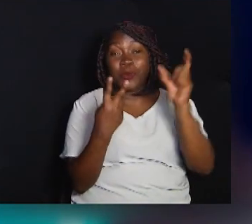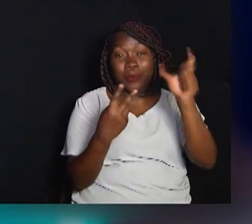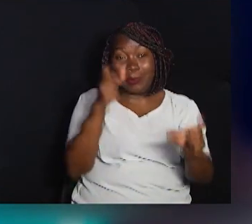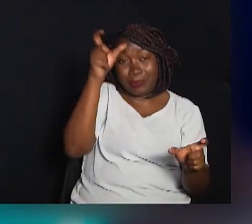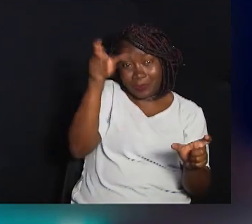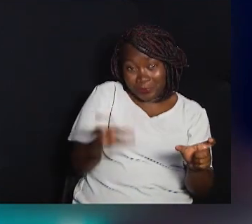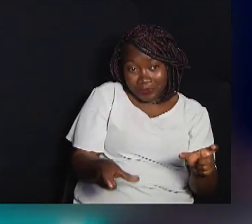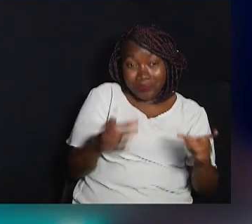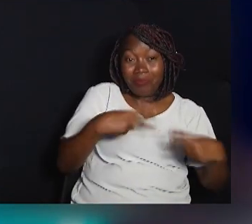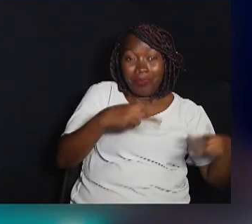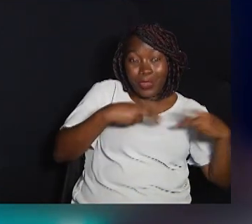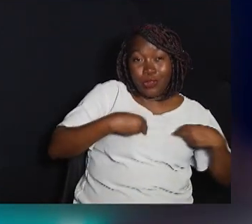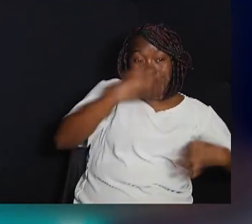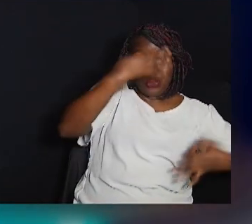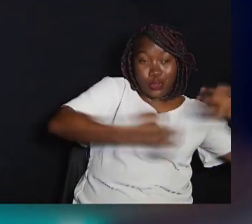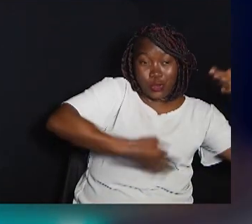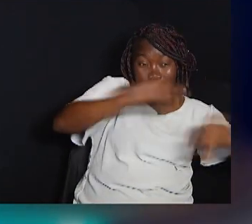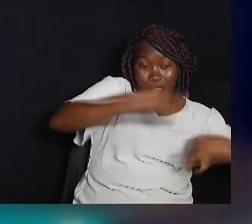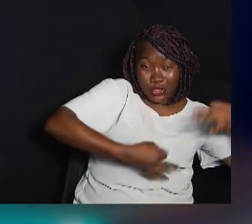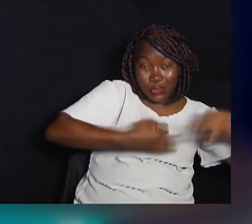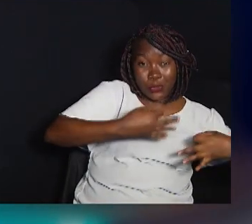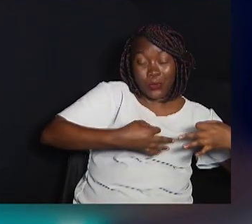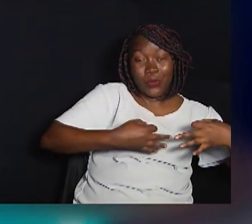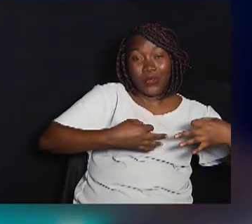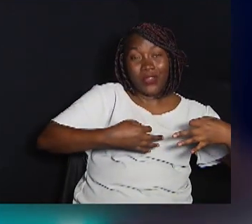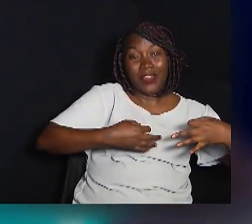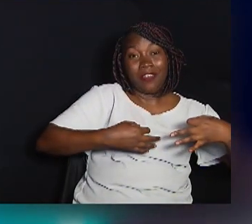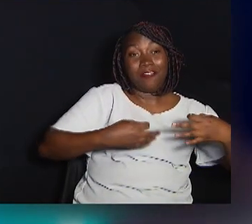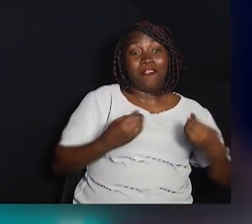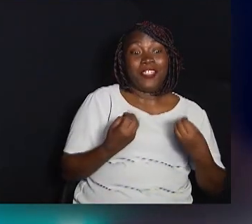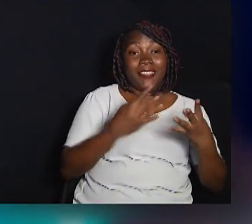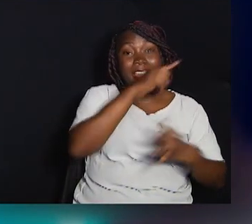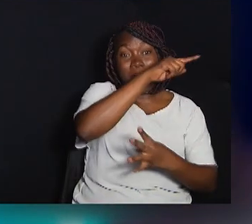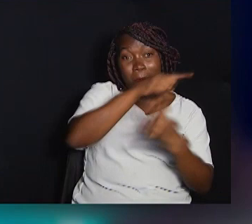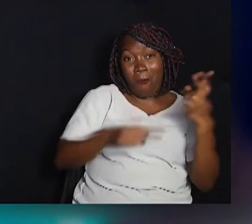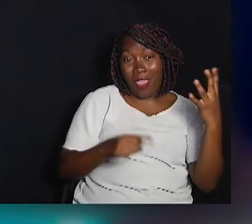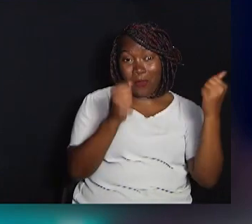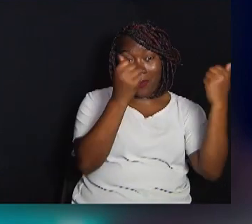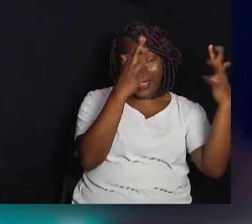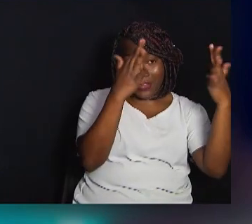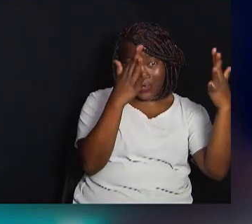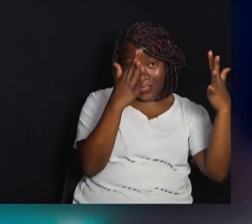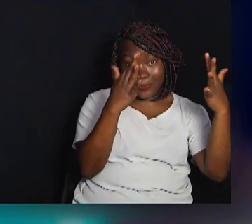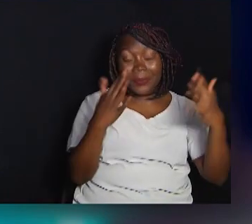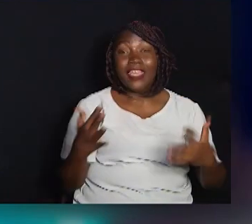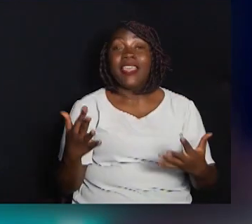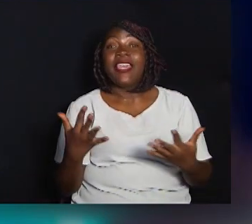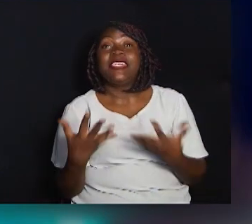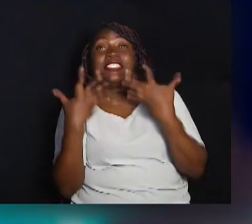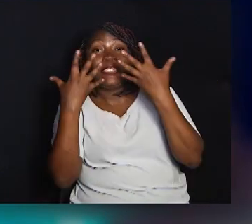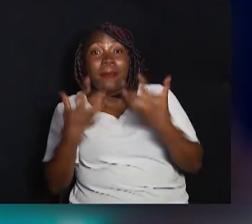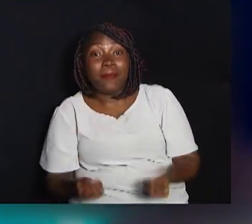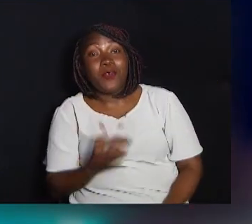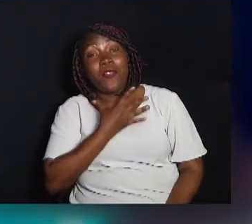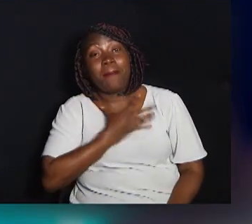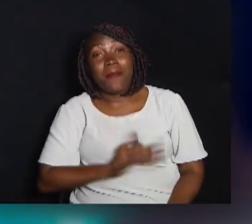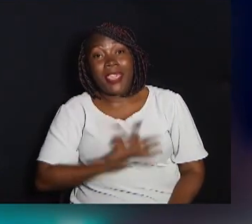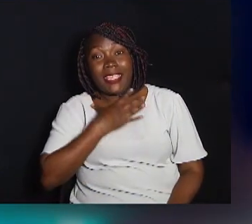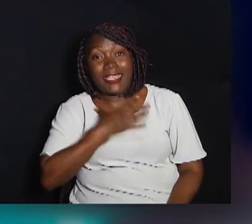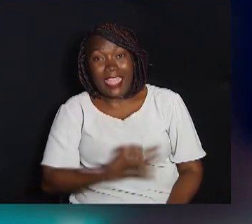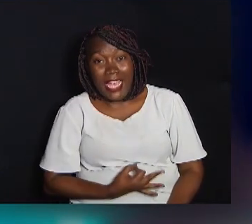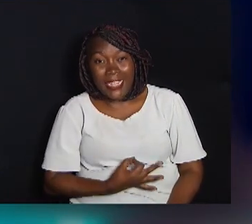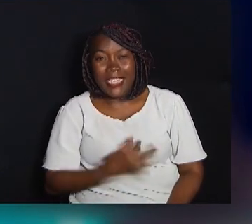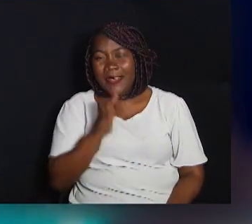jurídico Elvino Silva Filho Foi entregue a quatro homenageados Receberam a medalha Exemplo Digno General